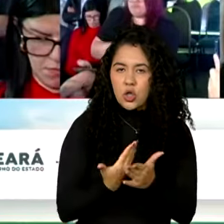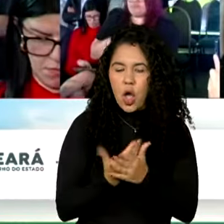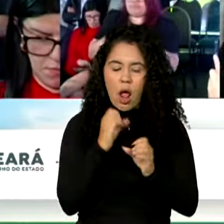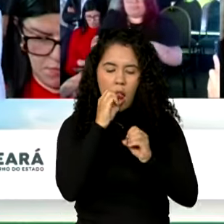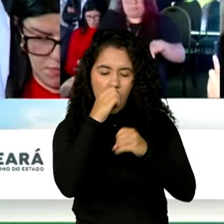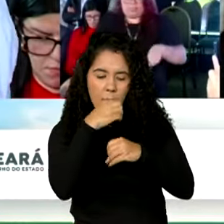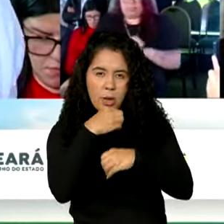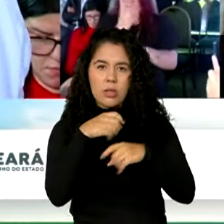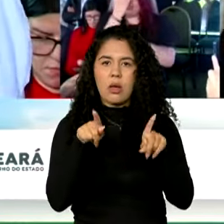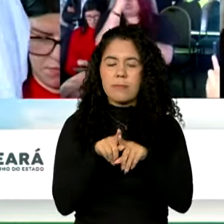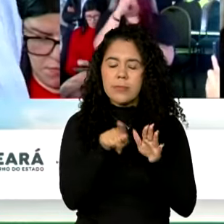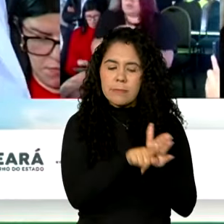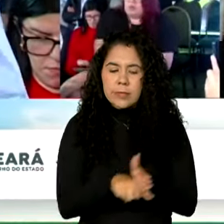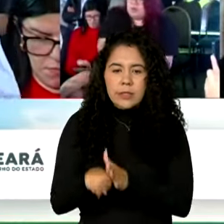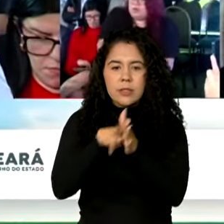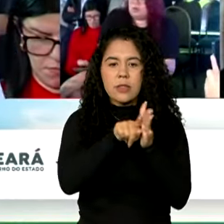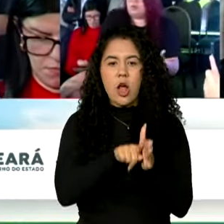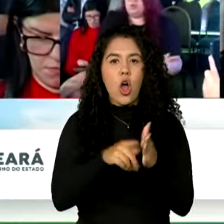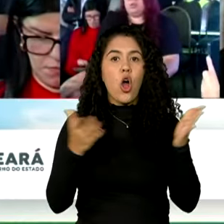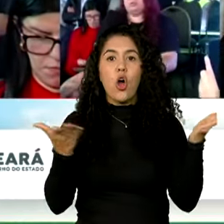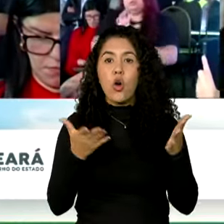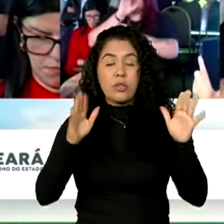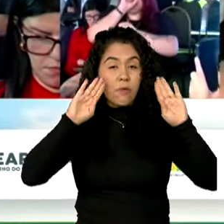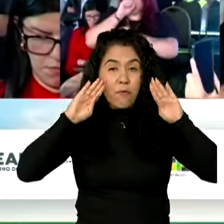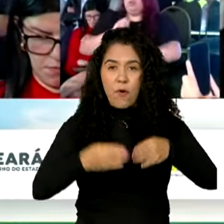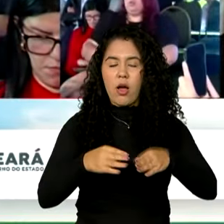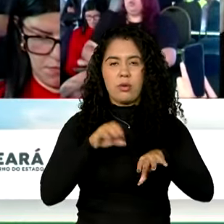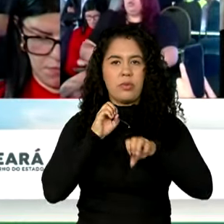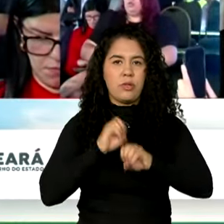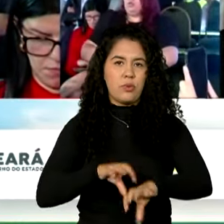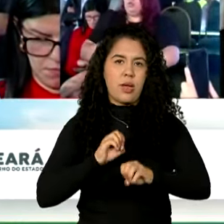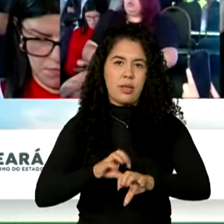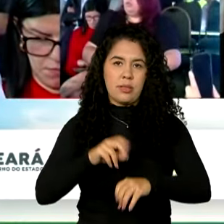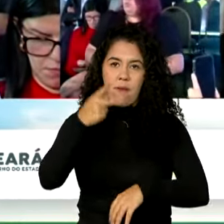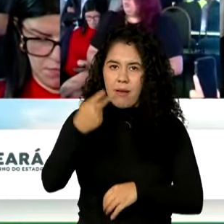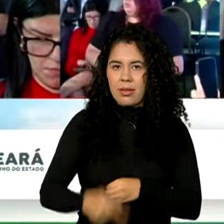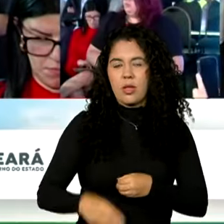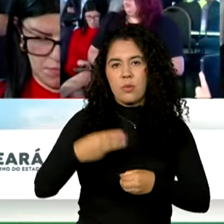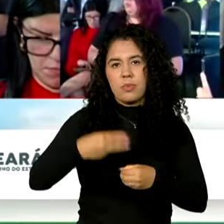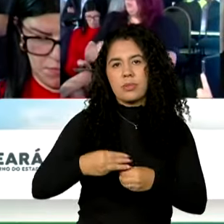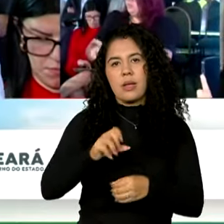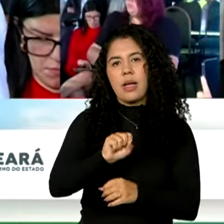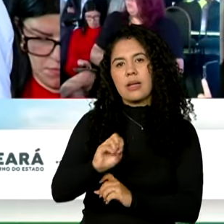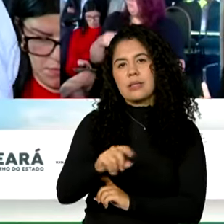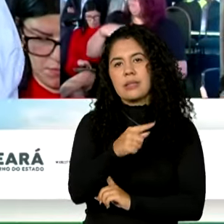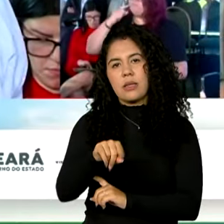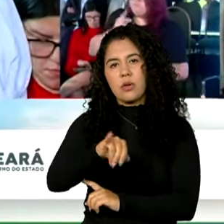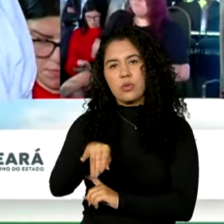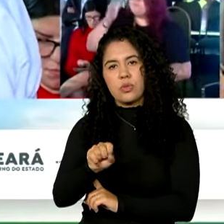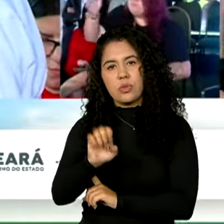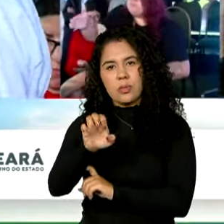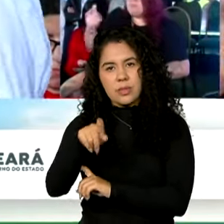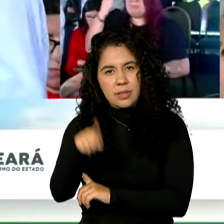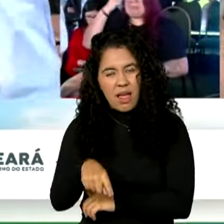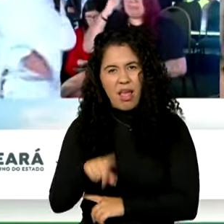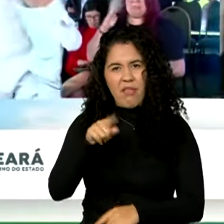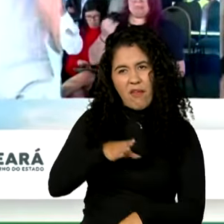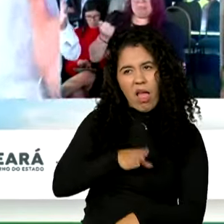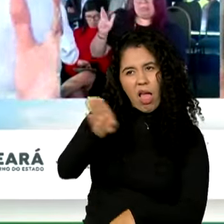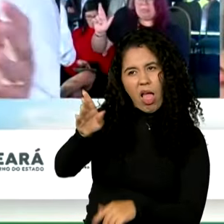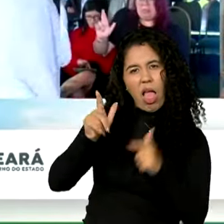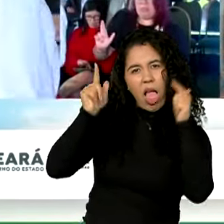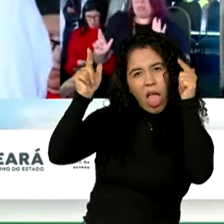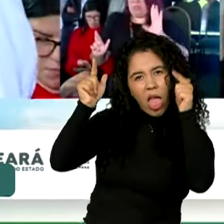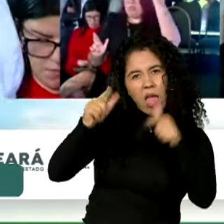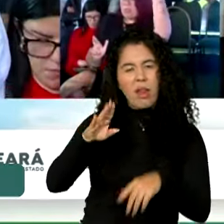pesquisa. Hoje se respira educação em São José dos Campos. Quem vai para lá não vai atrás de bar, não vai atrás